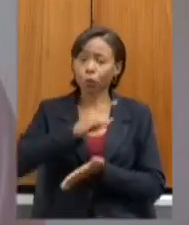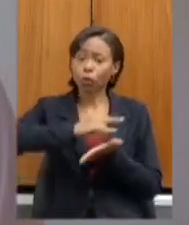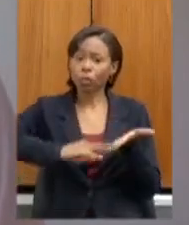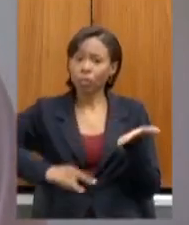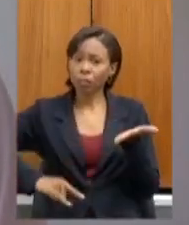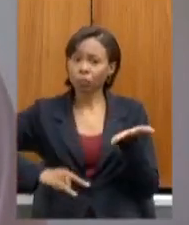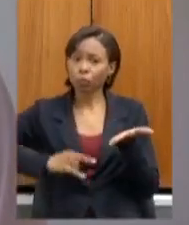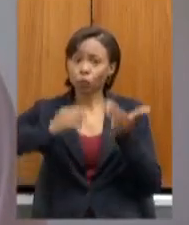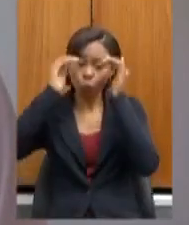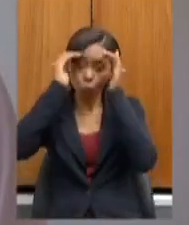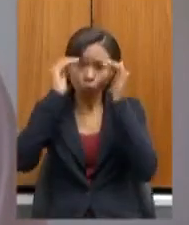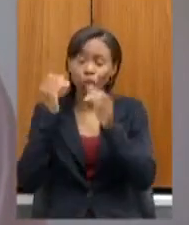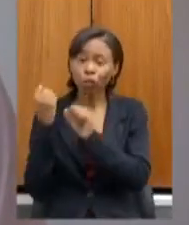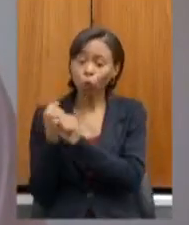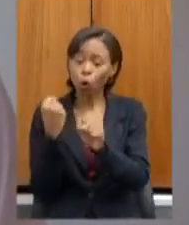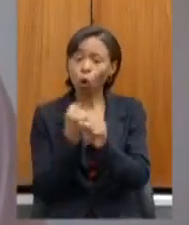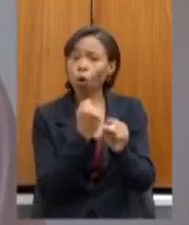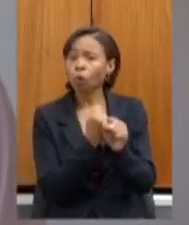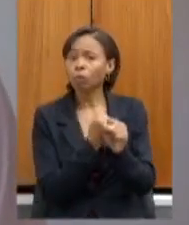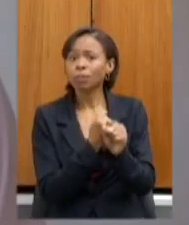sem execução